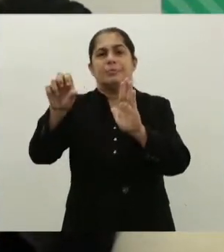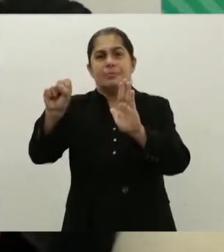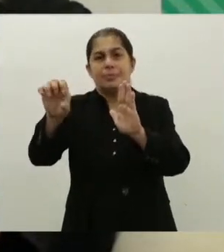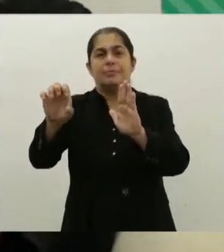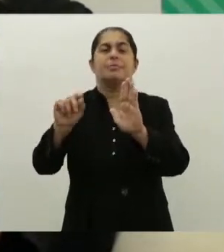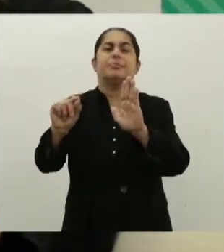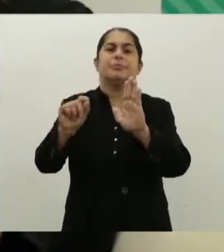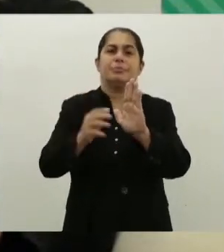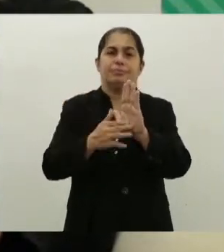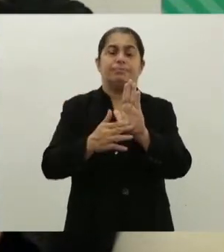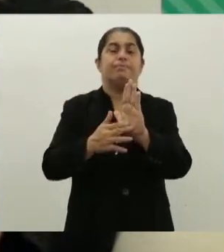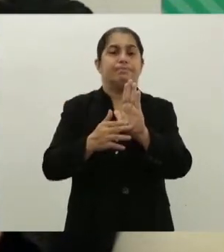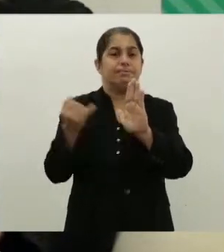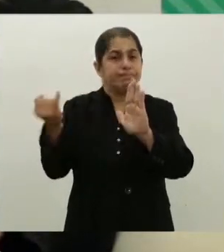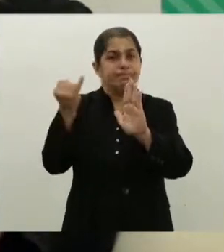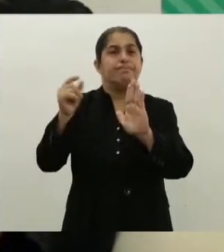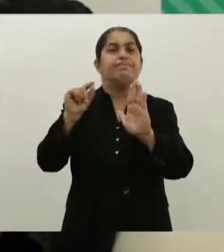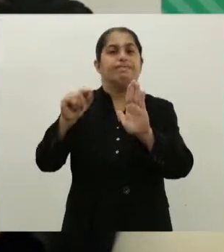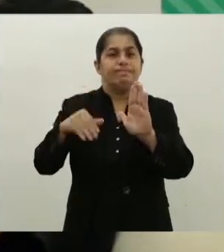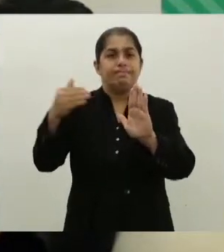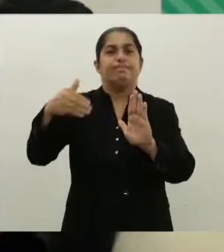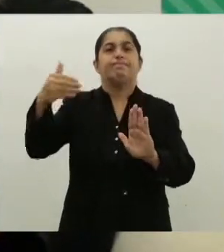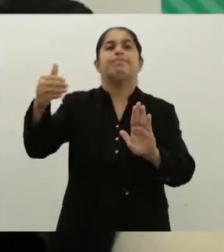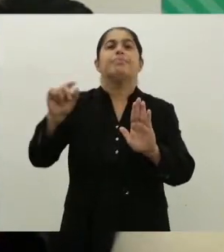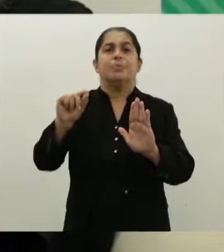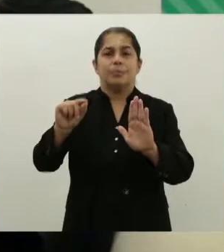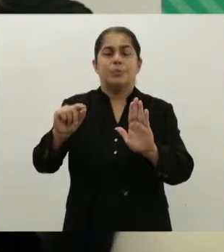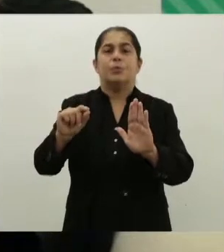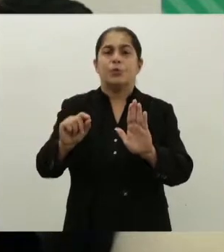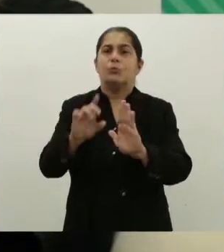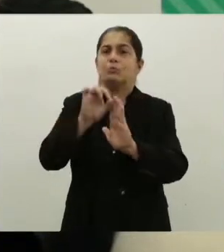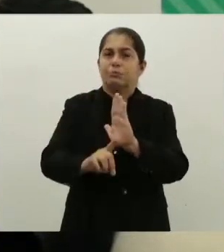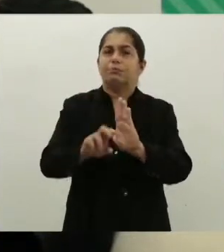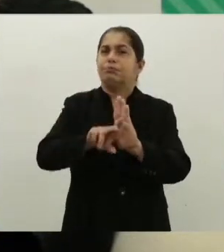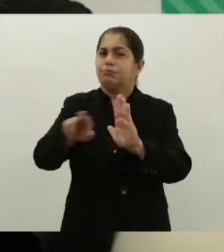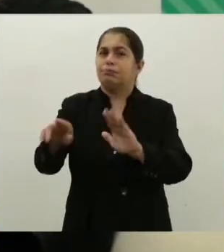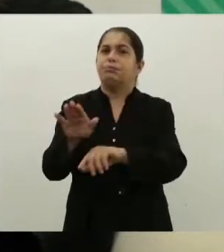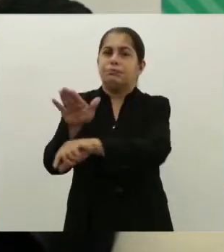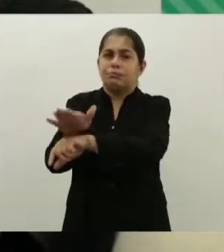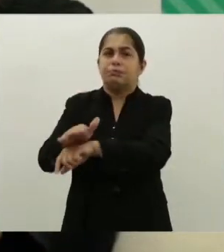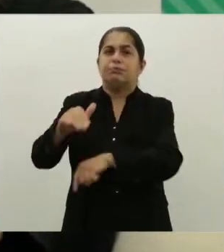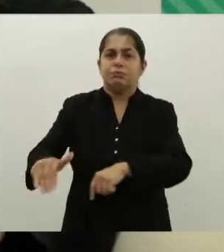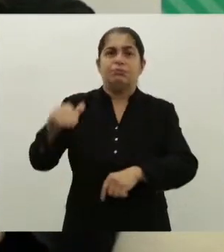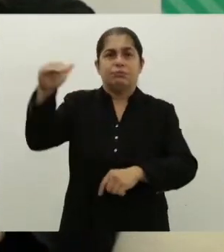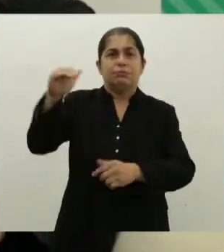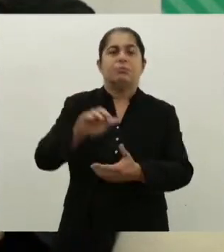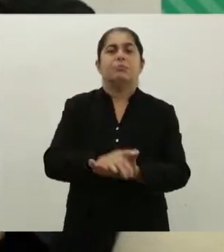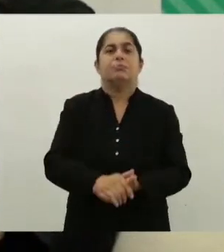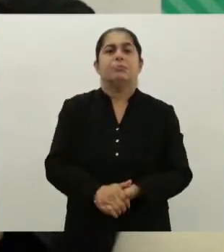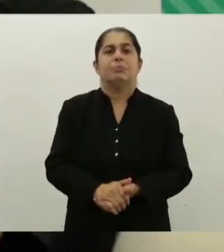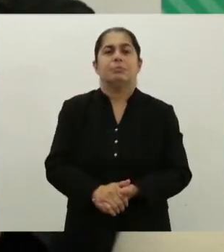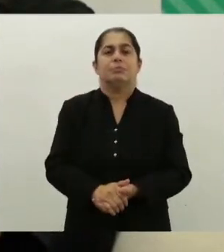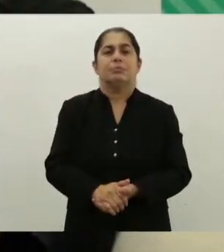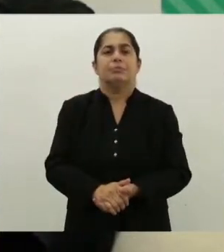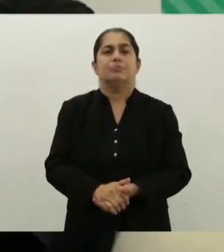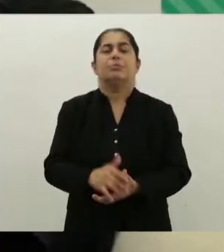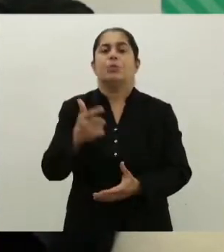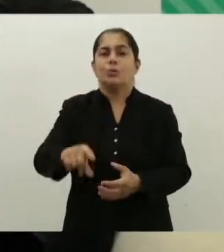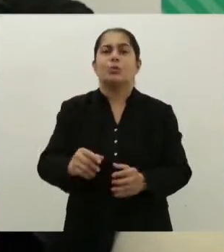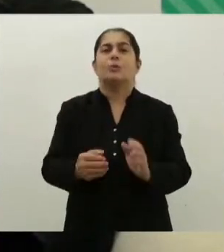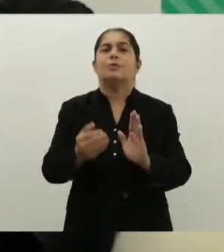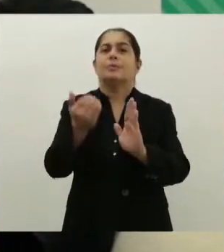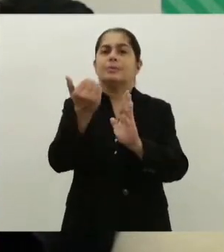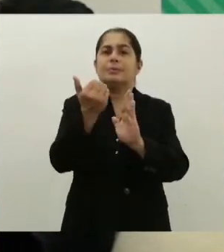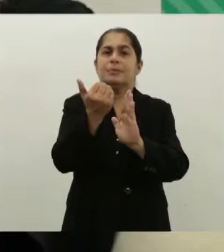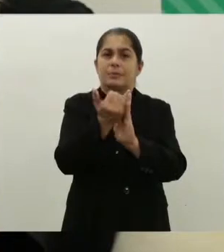importantíssimo para o fortalecimento do sistema de garantia de direitos também. Outra coisa que a